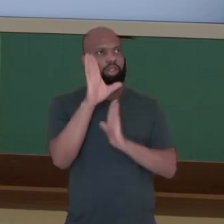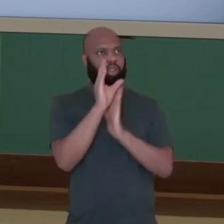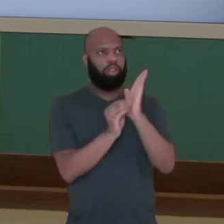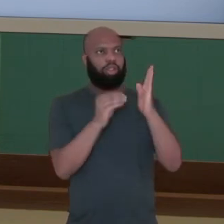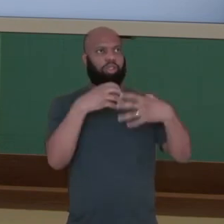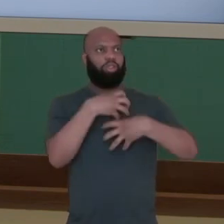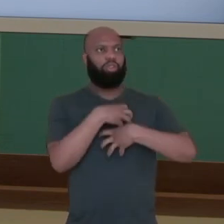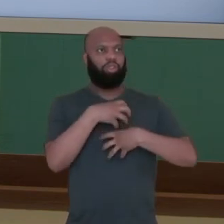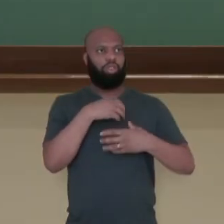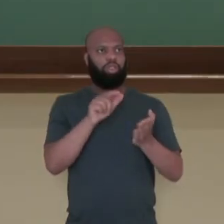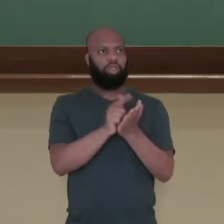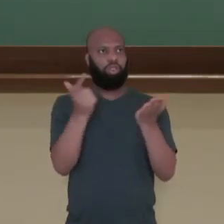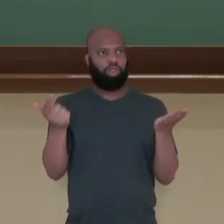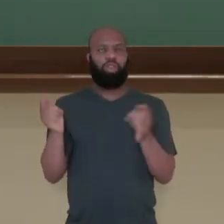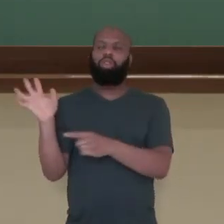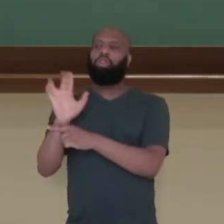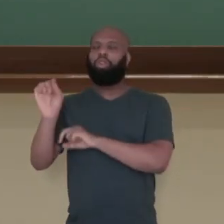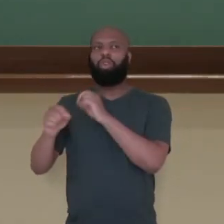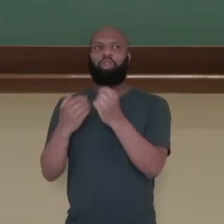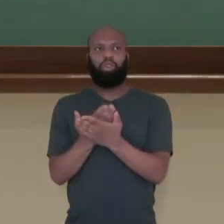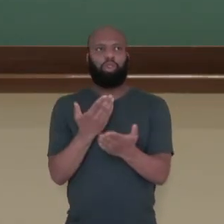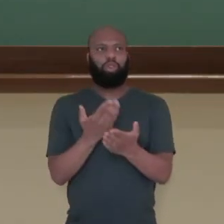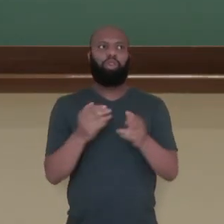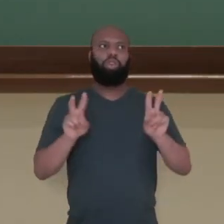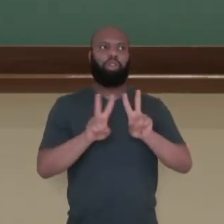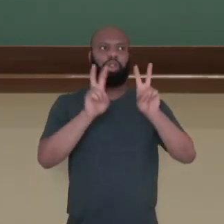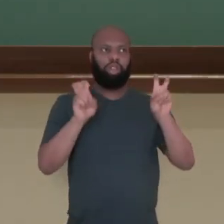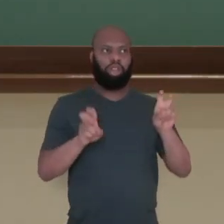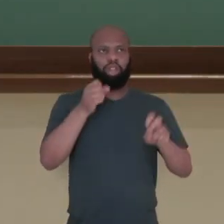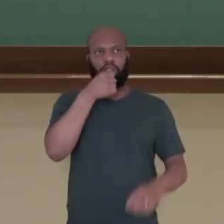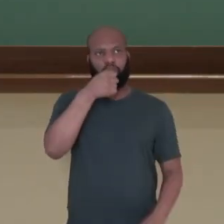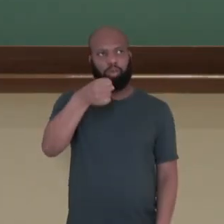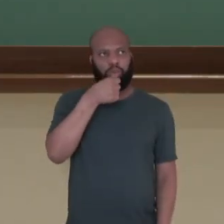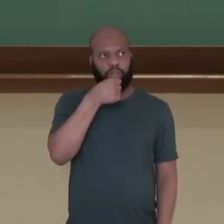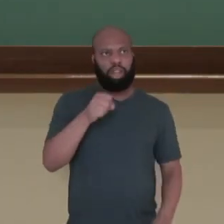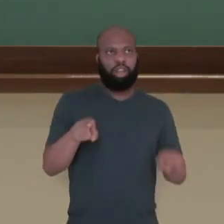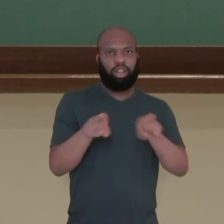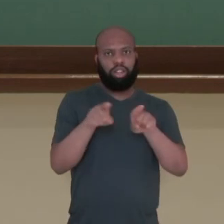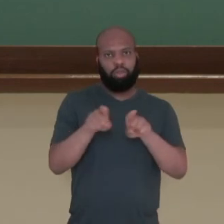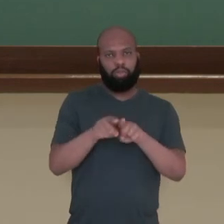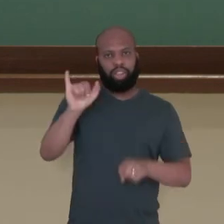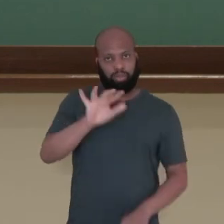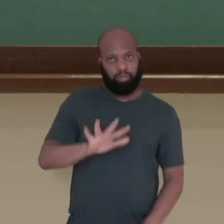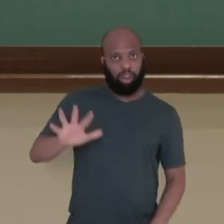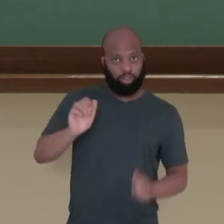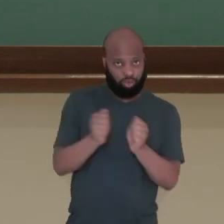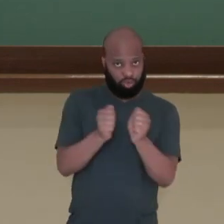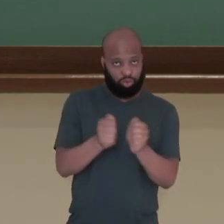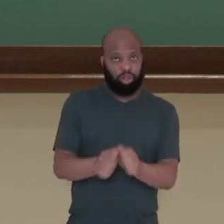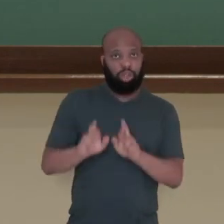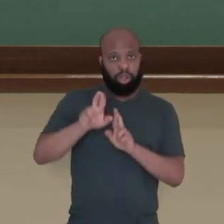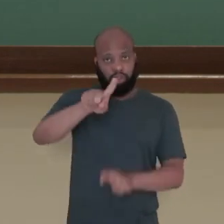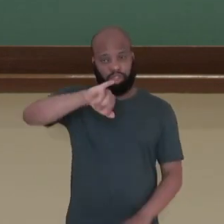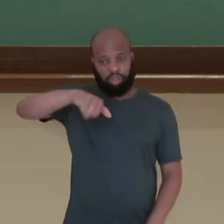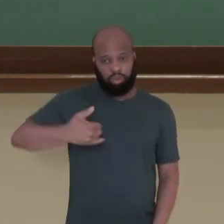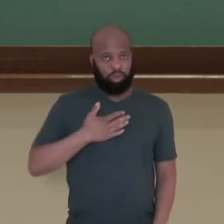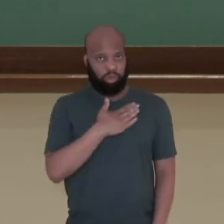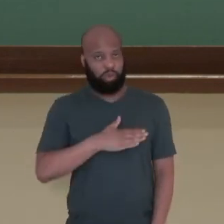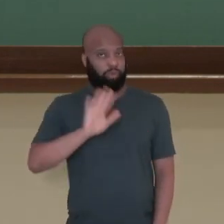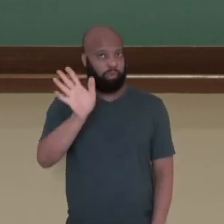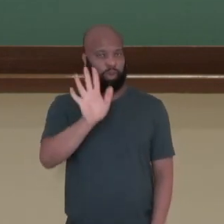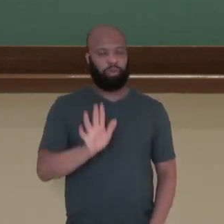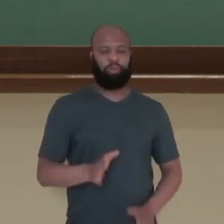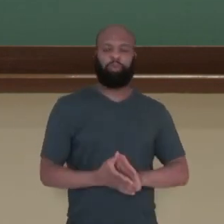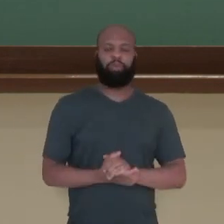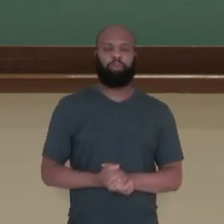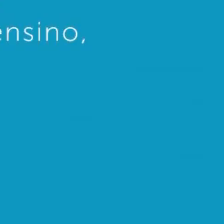jornalístico. Então, nesse vídeo nós falamos sobre reportagem e infográfico. Espero que vocês tenham gostado e até